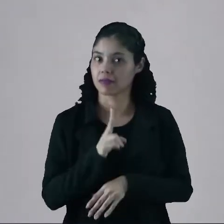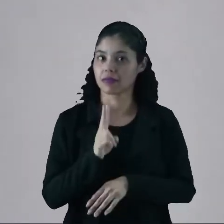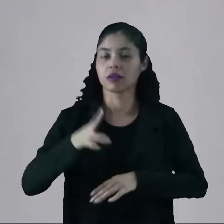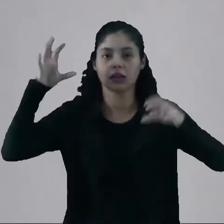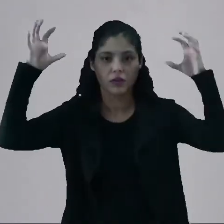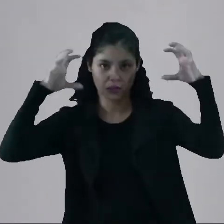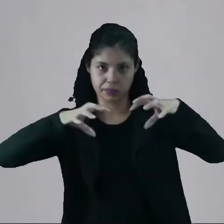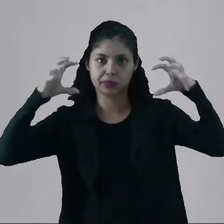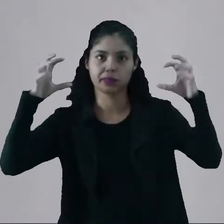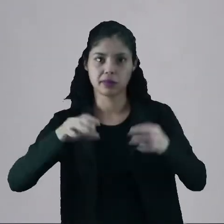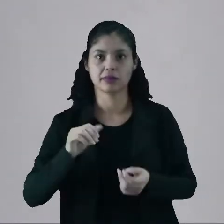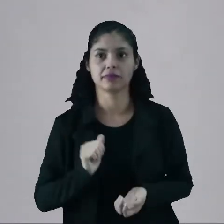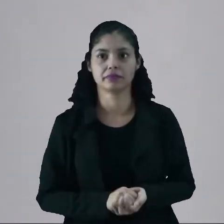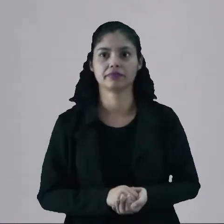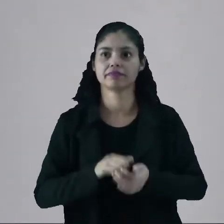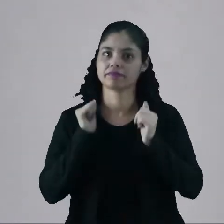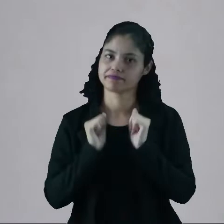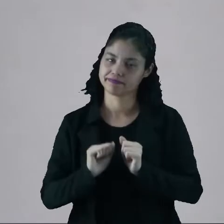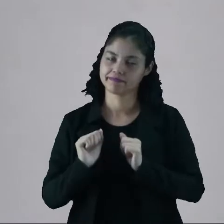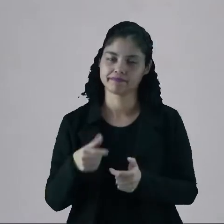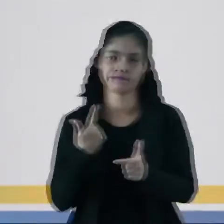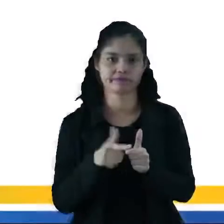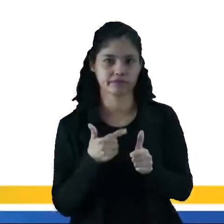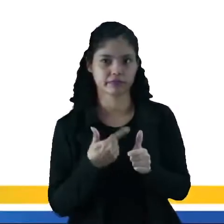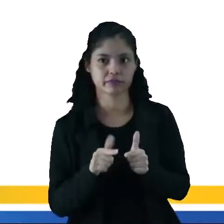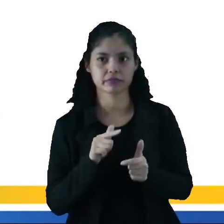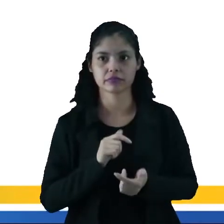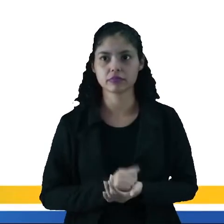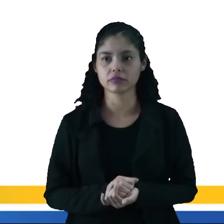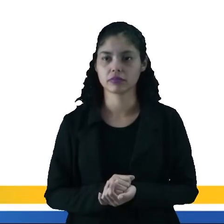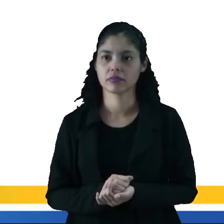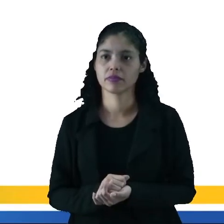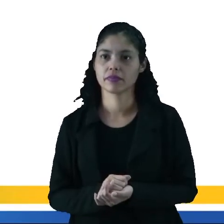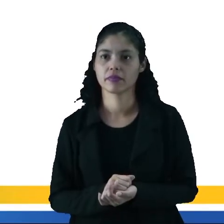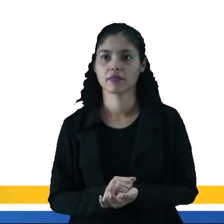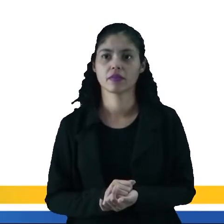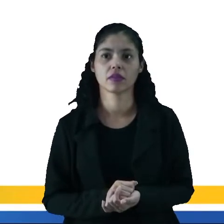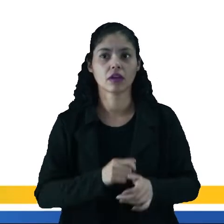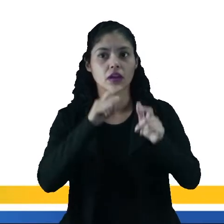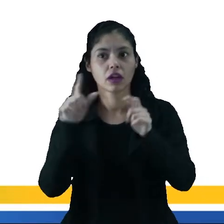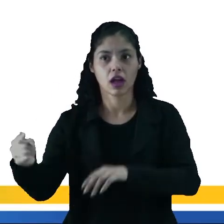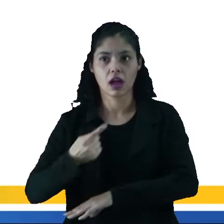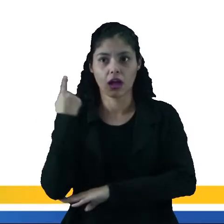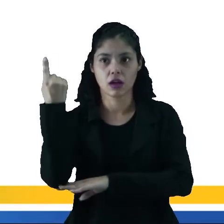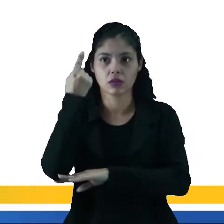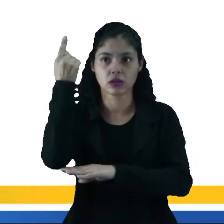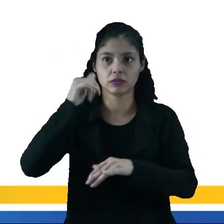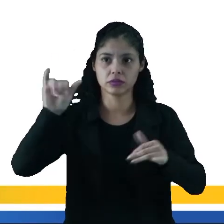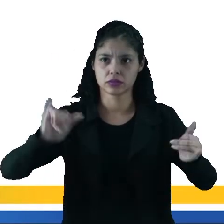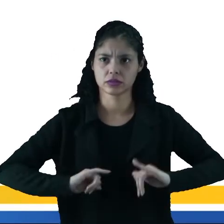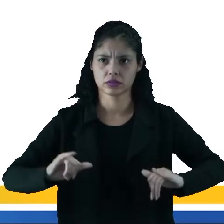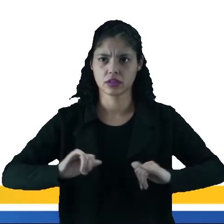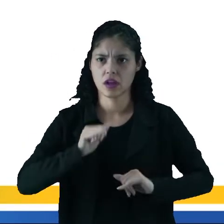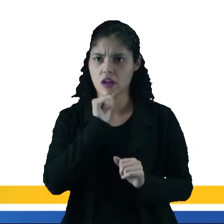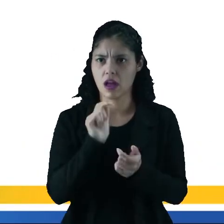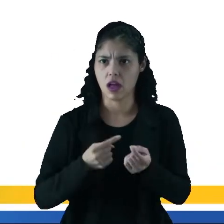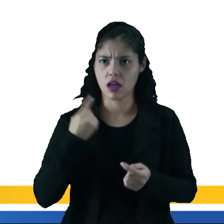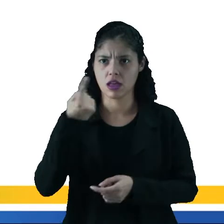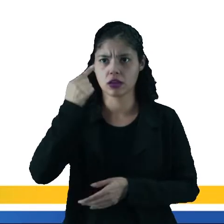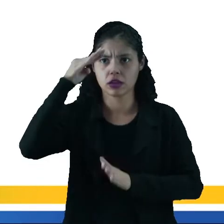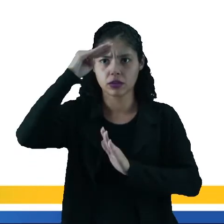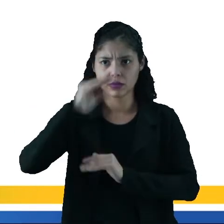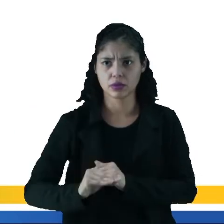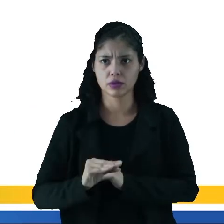chuvas, então isso é um fator que pode causar oscilações. Locais com altas latitudes sofrem com